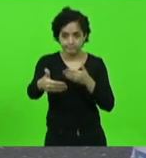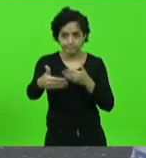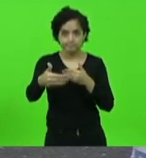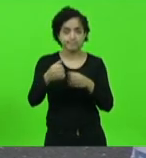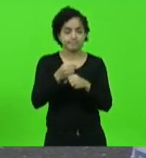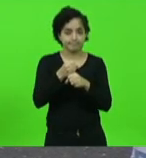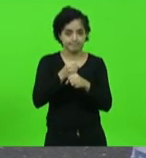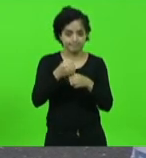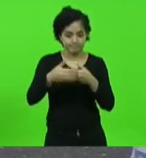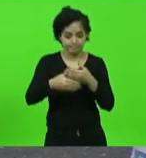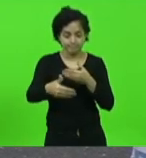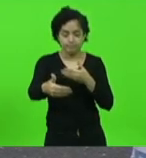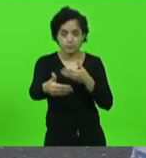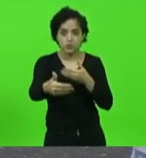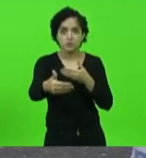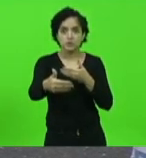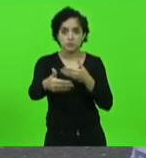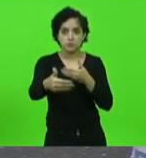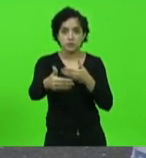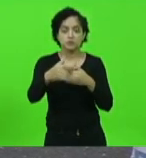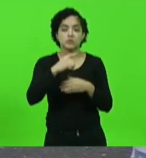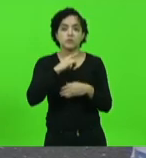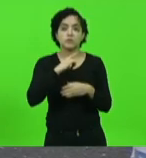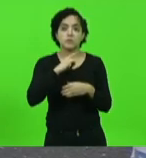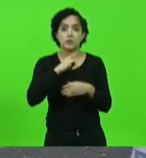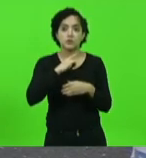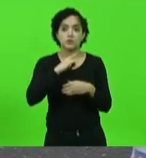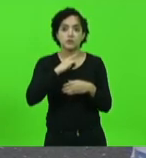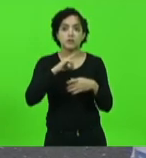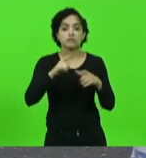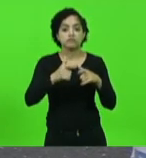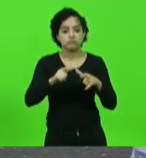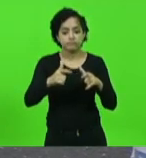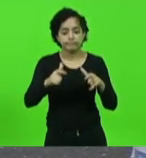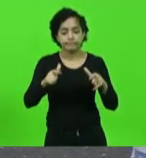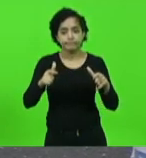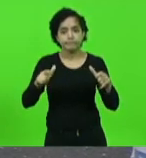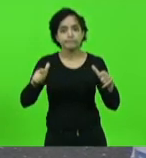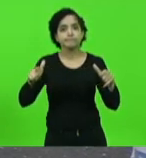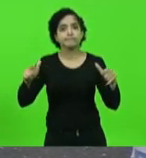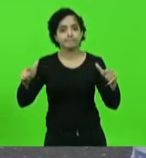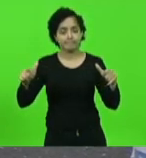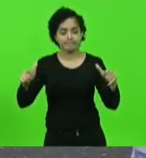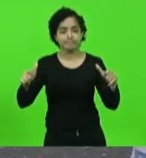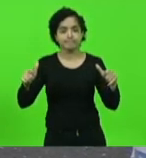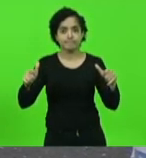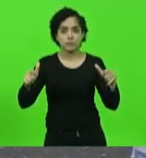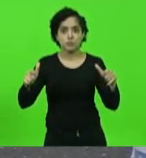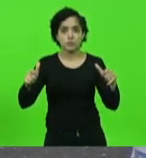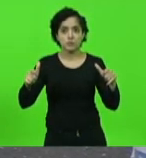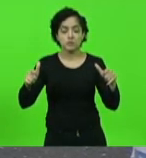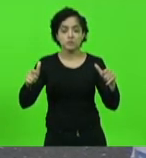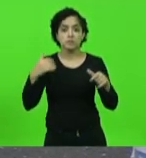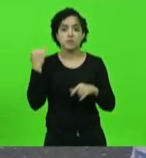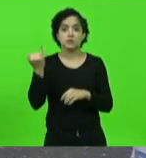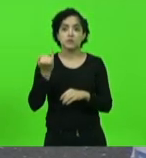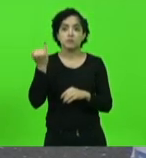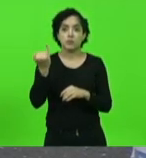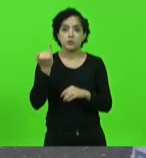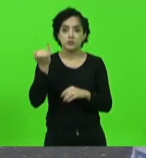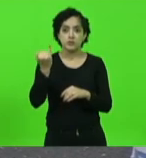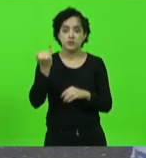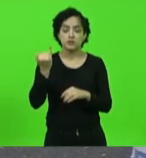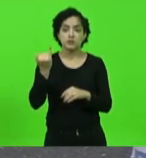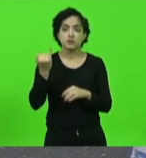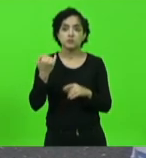haverá um crescimento muito expressivo em função